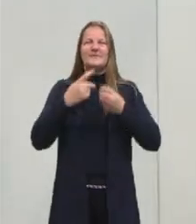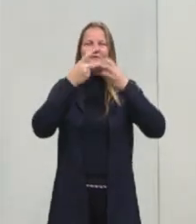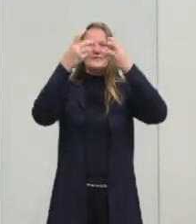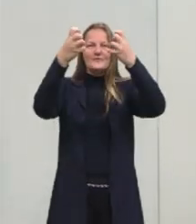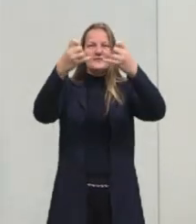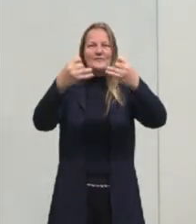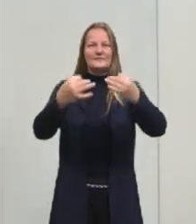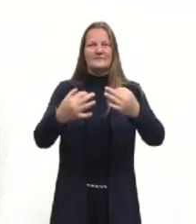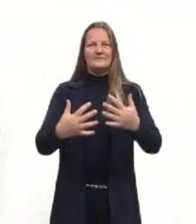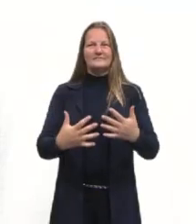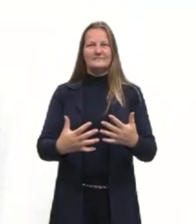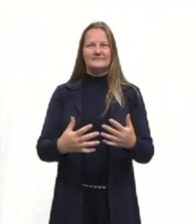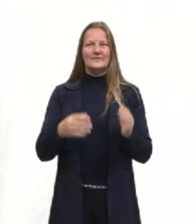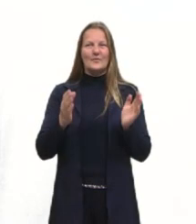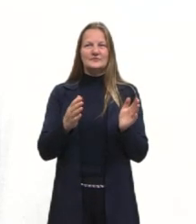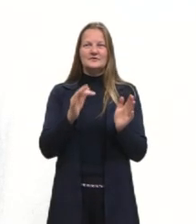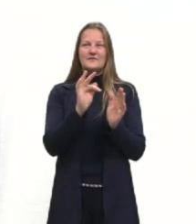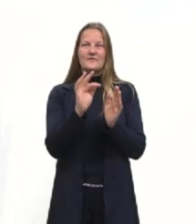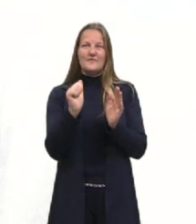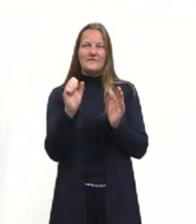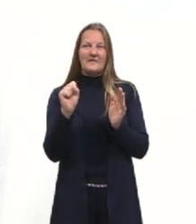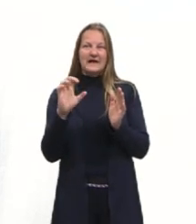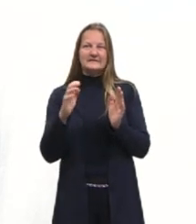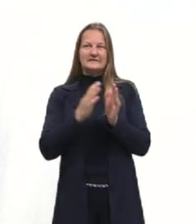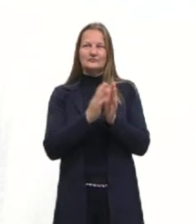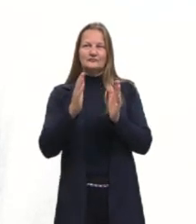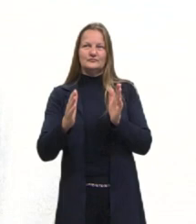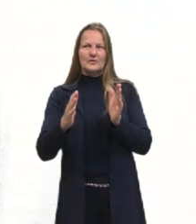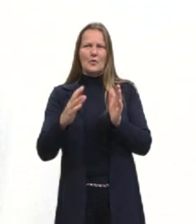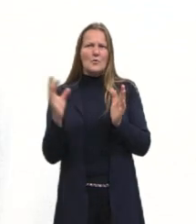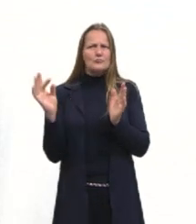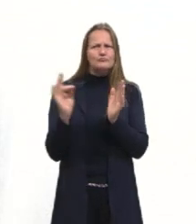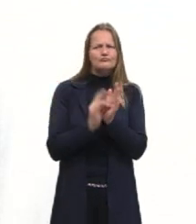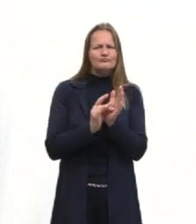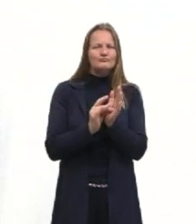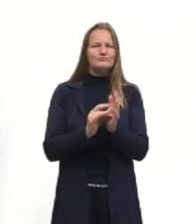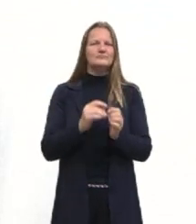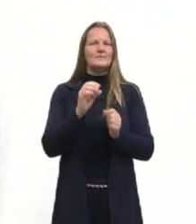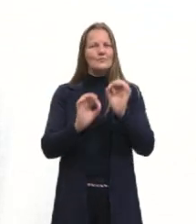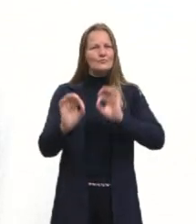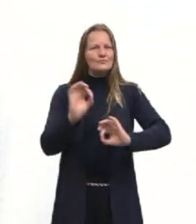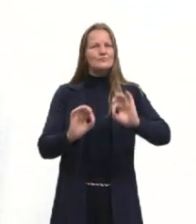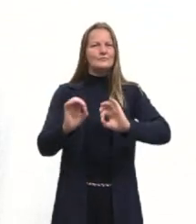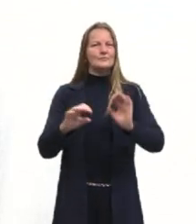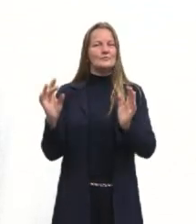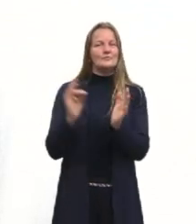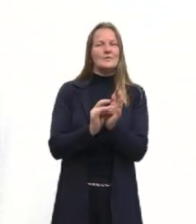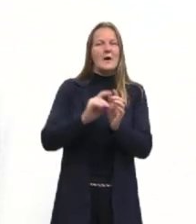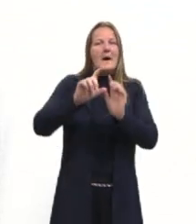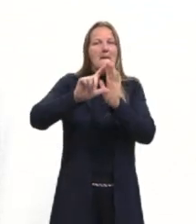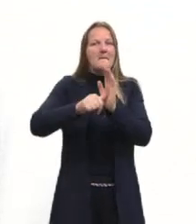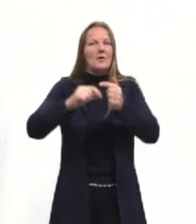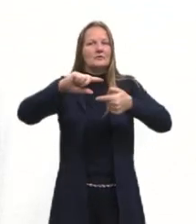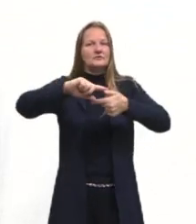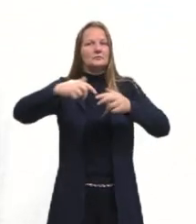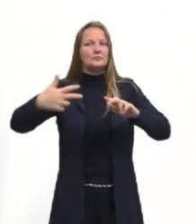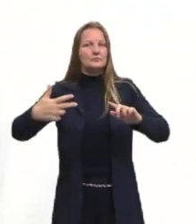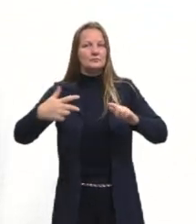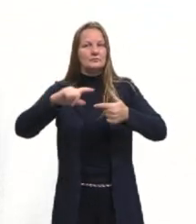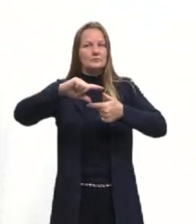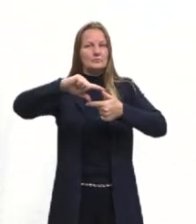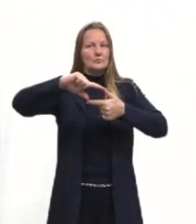vocês, hoje vamos para a fase de consolidação. O que seria isso? Seria uma fase que vem após o Modernismo